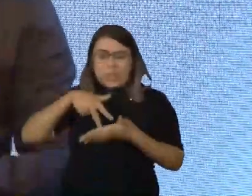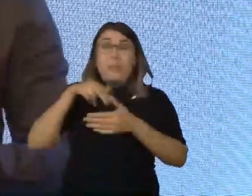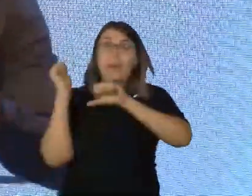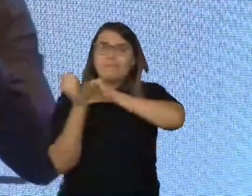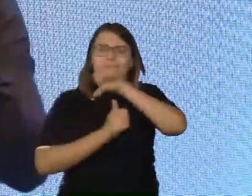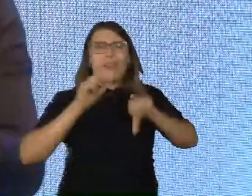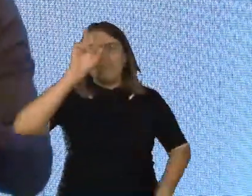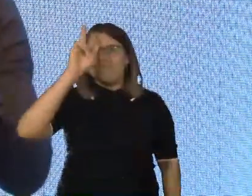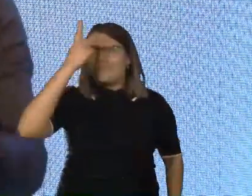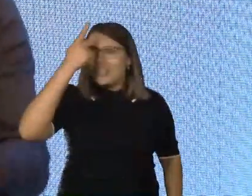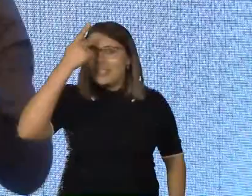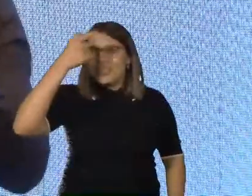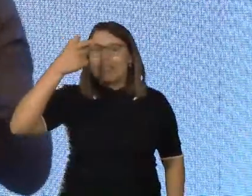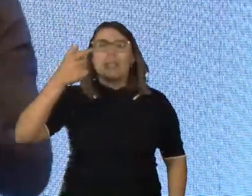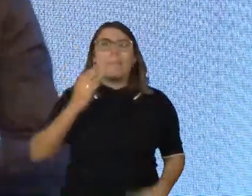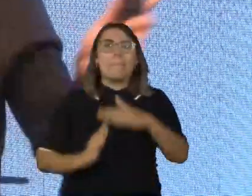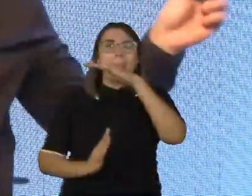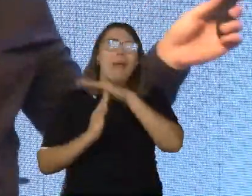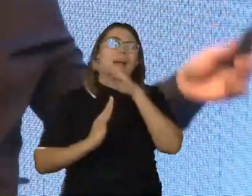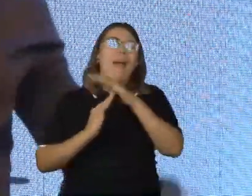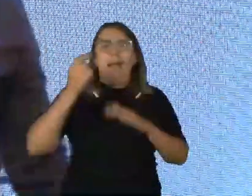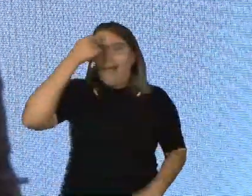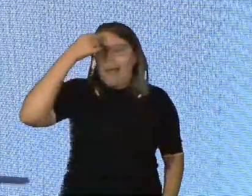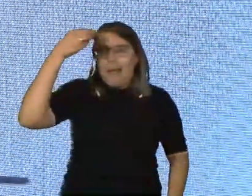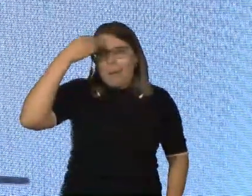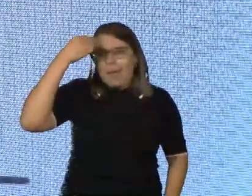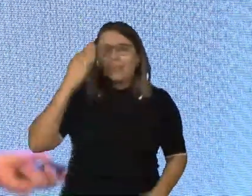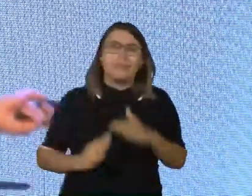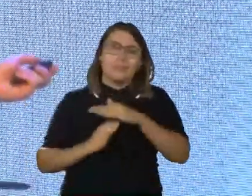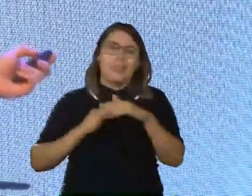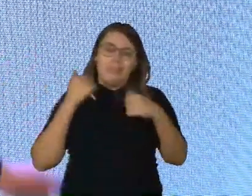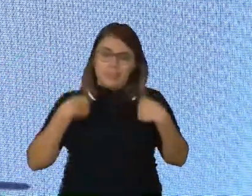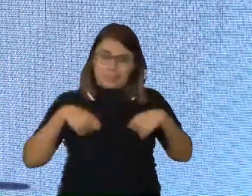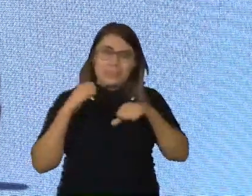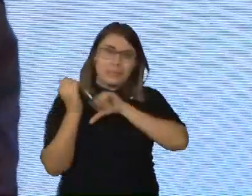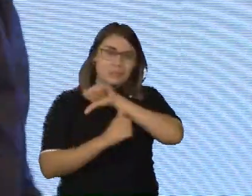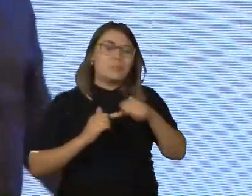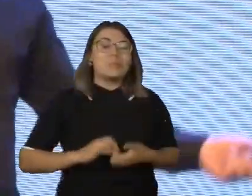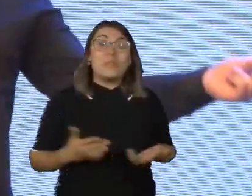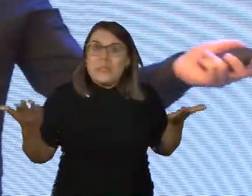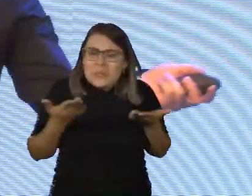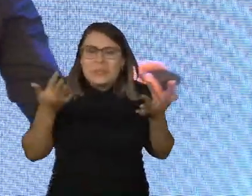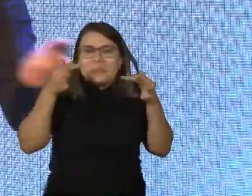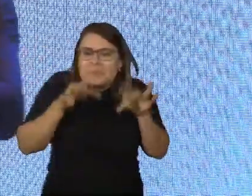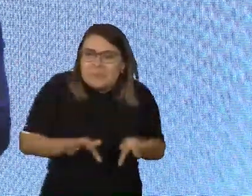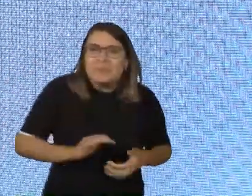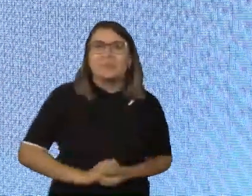fazer para mudar essa mente limitada, esse pensamento a respeito das pessoas com deficiência? Para finalizar